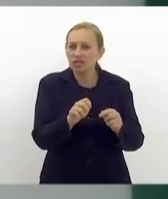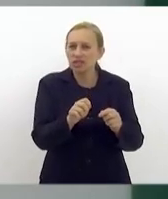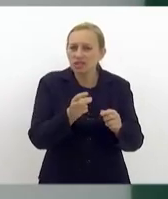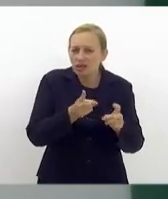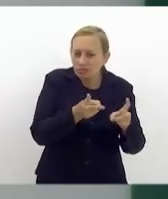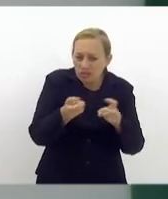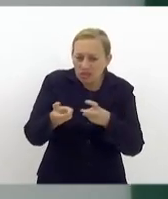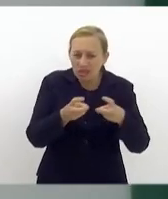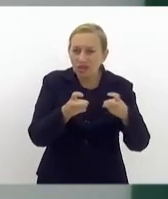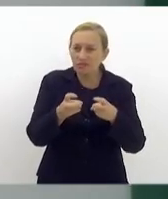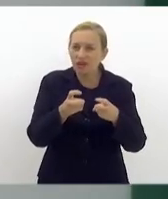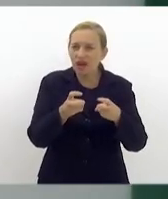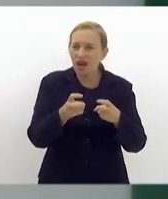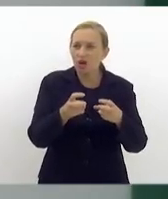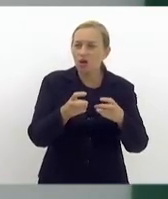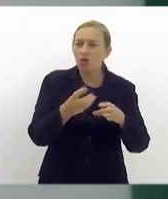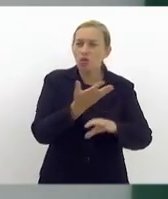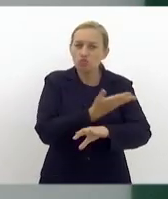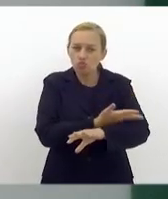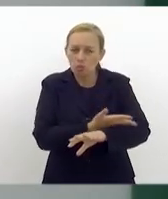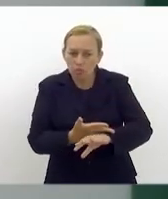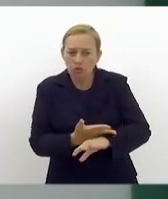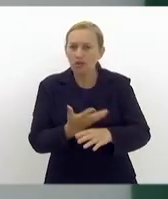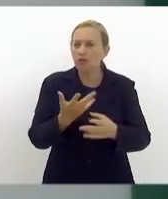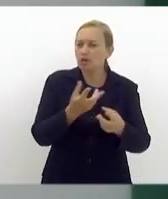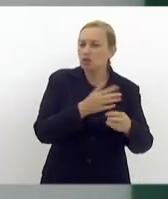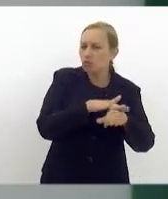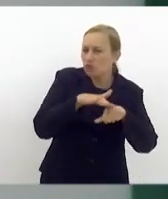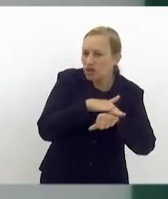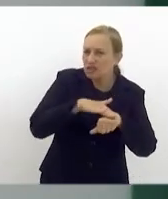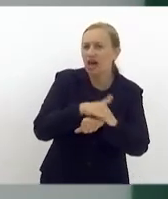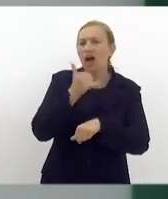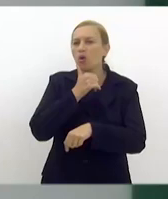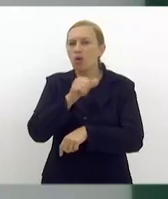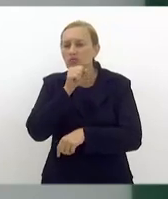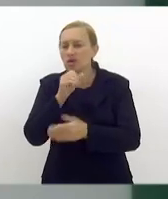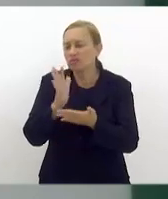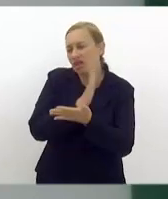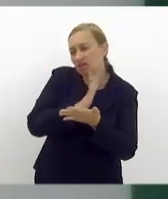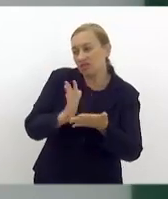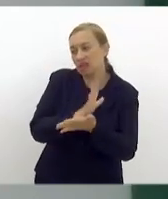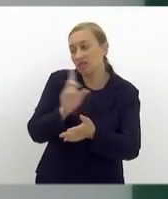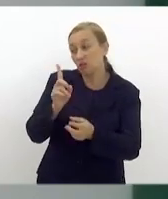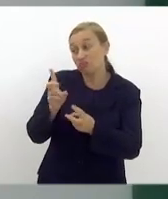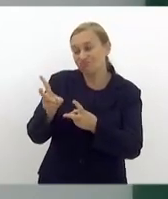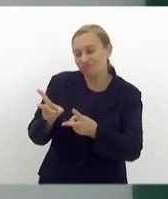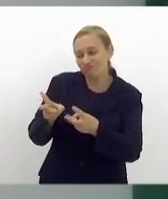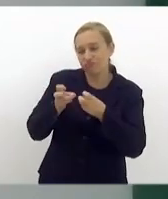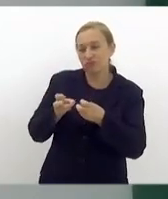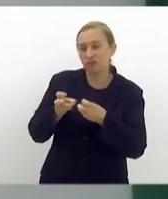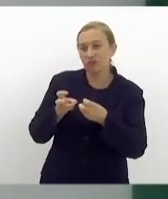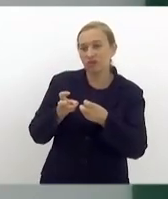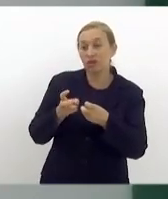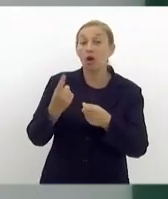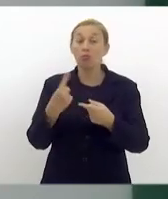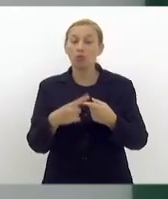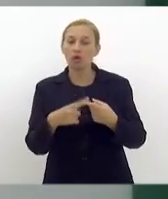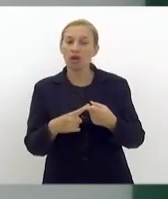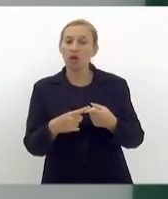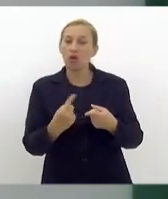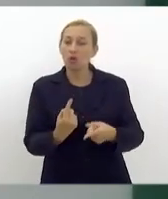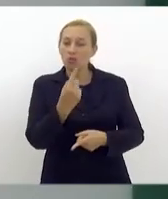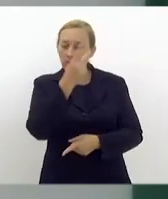e conversar com essa mãe que muitas vezes ela não está observando, porque alguém conversou comigo,